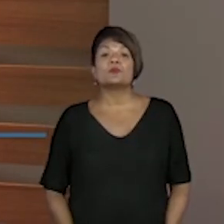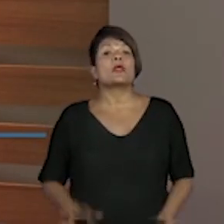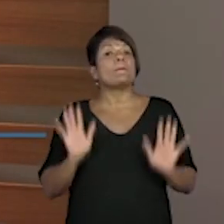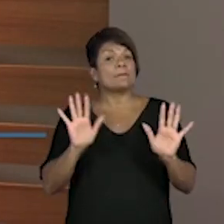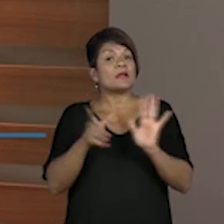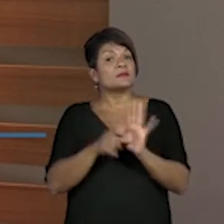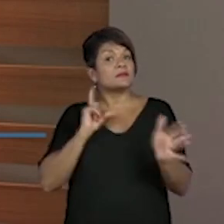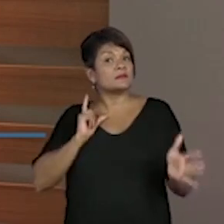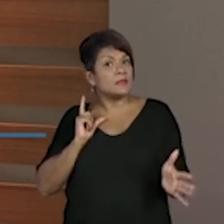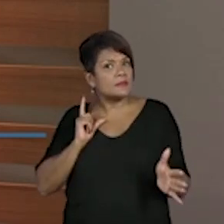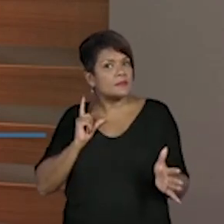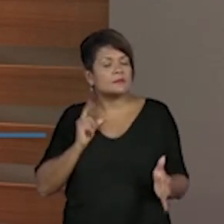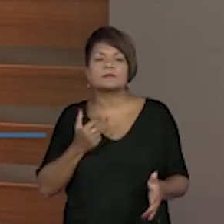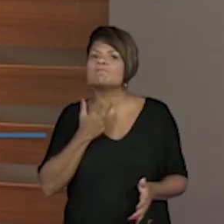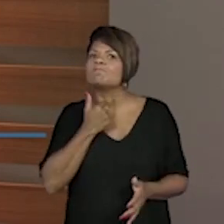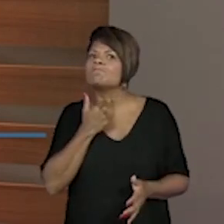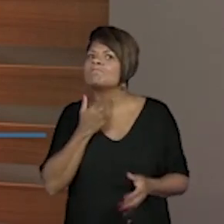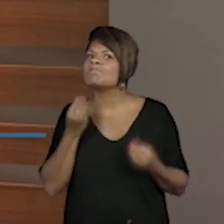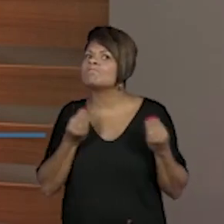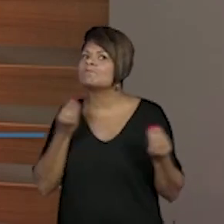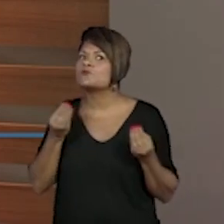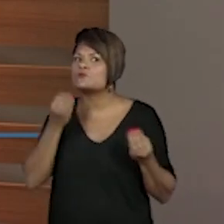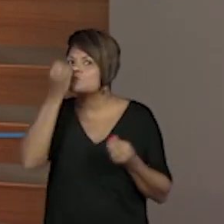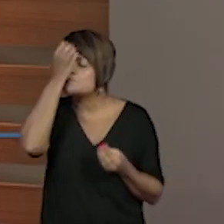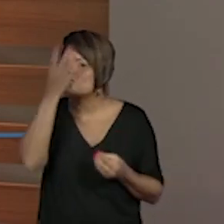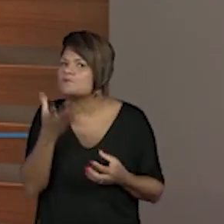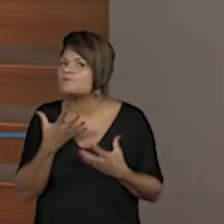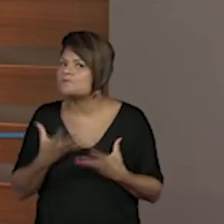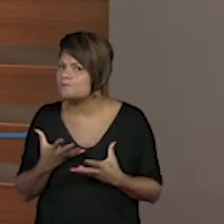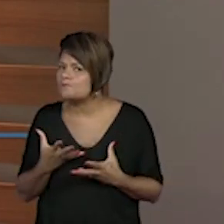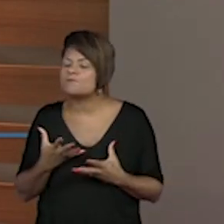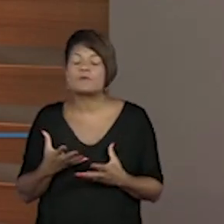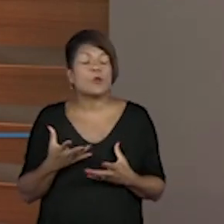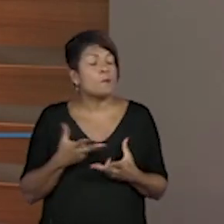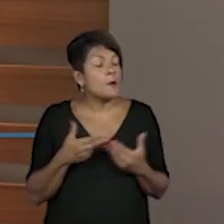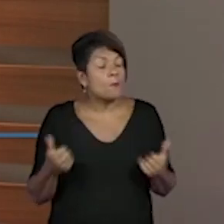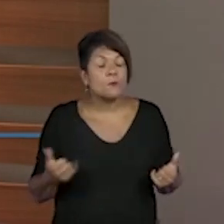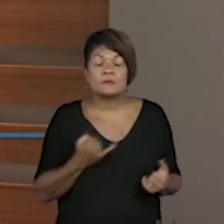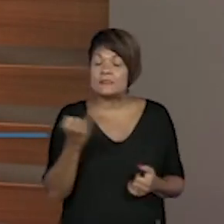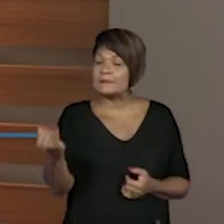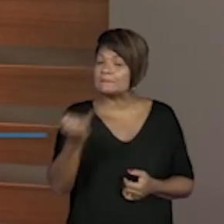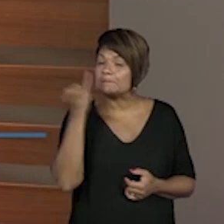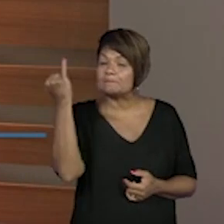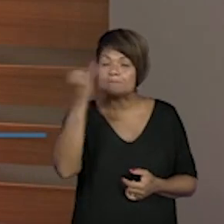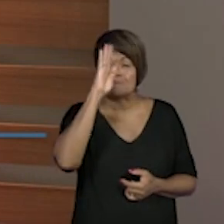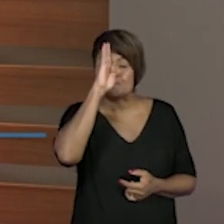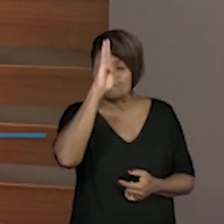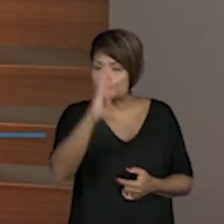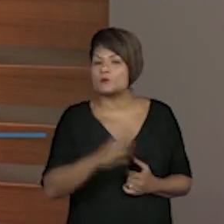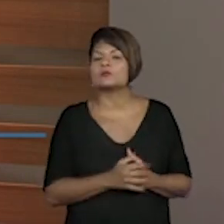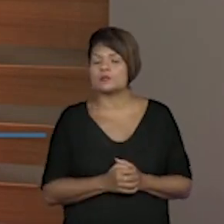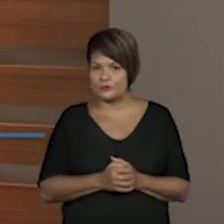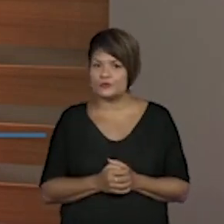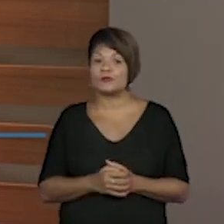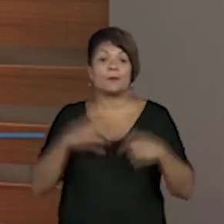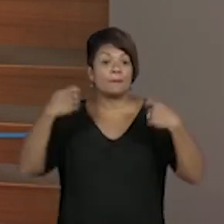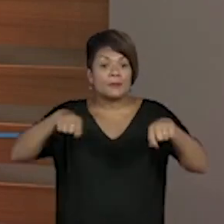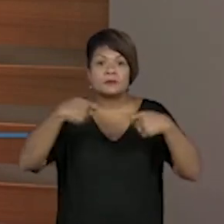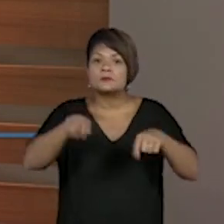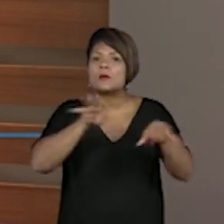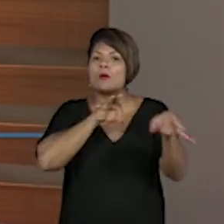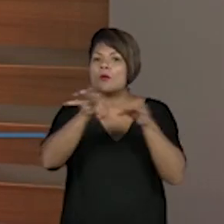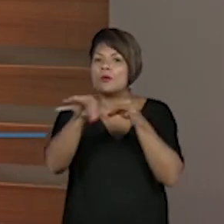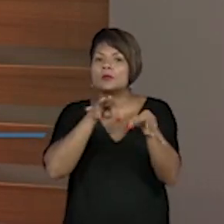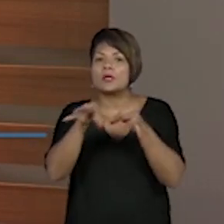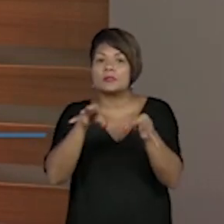antes, a gente não pode deixar de falar de algo que é super importante. Preciso organizar